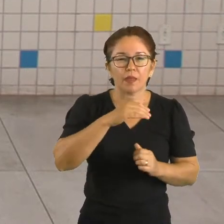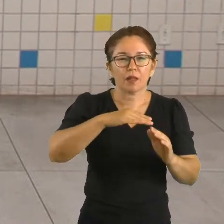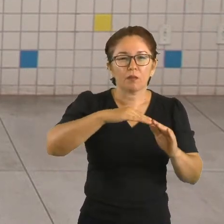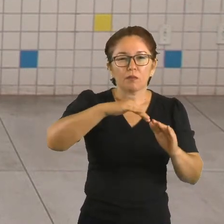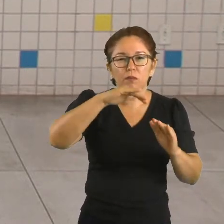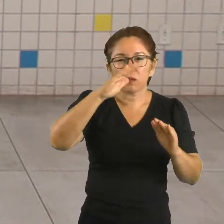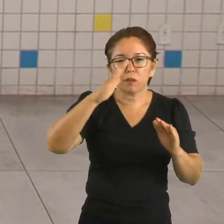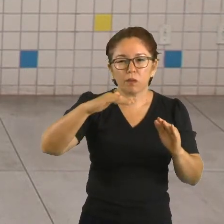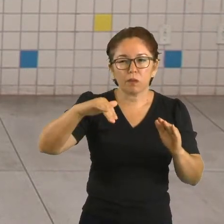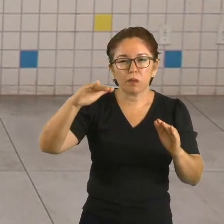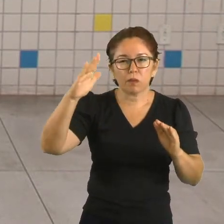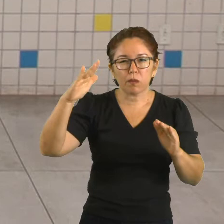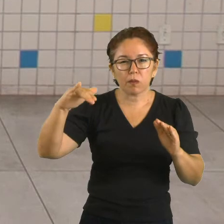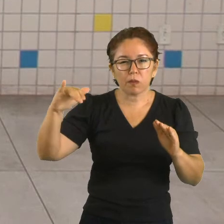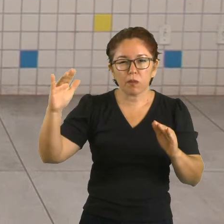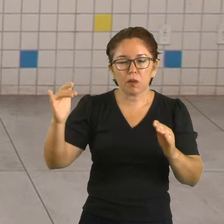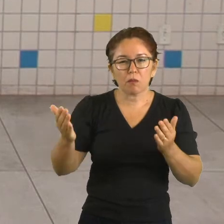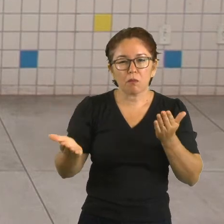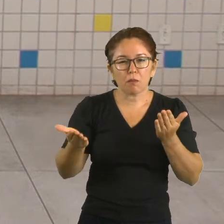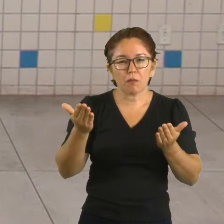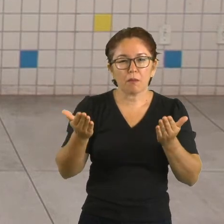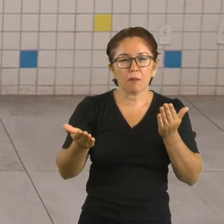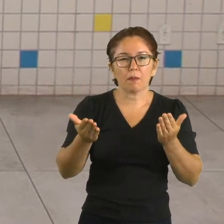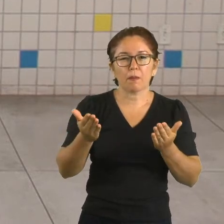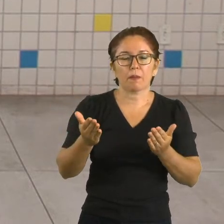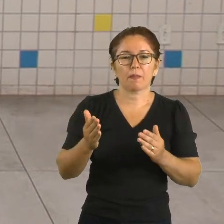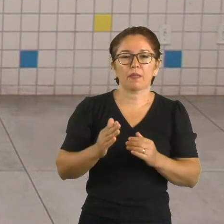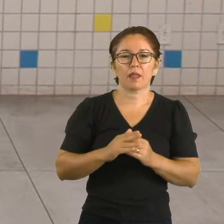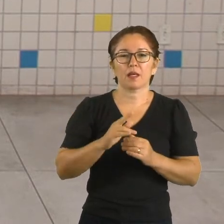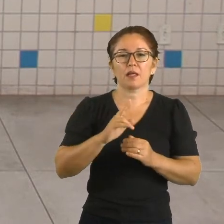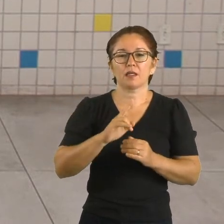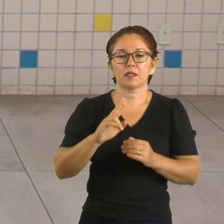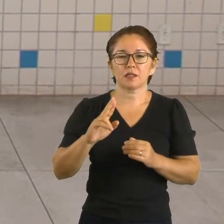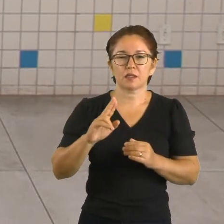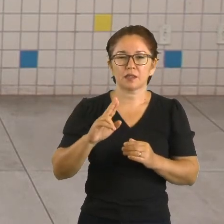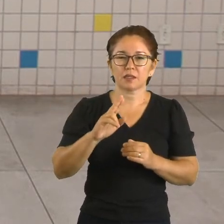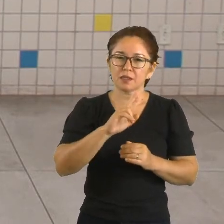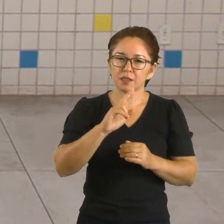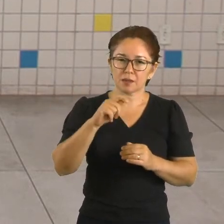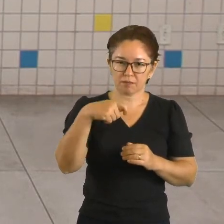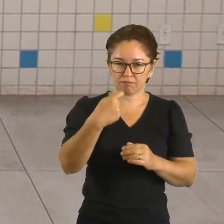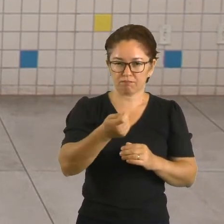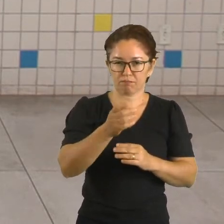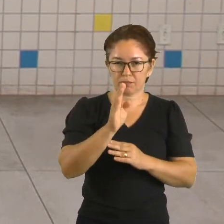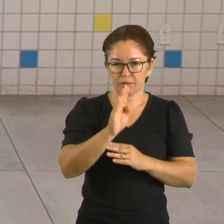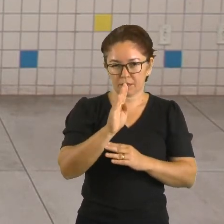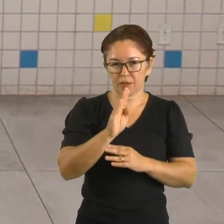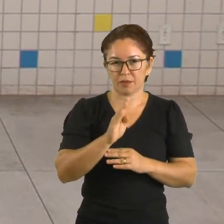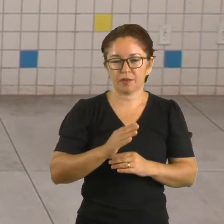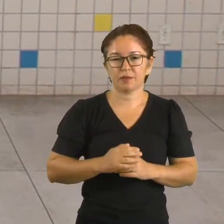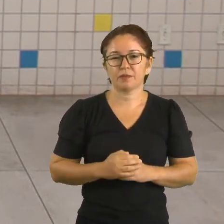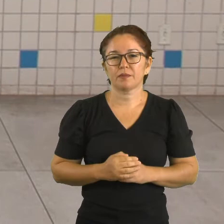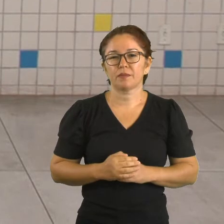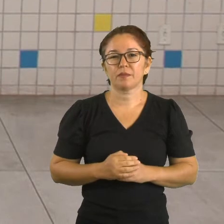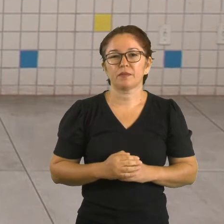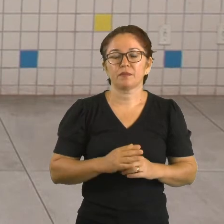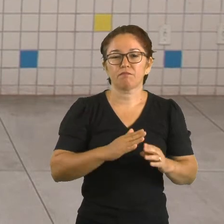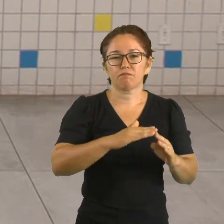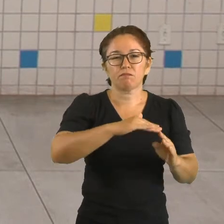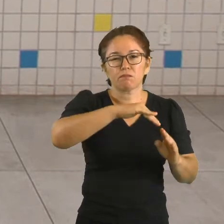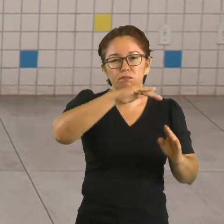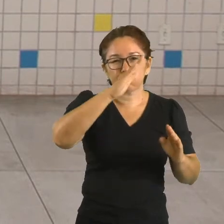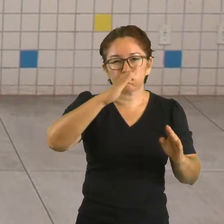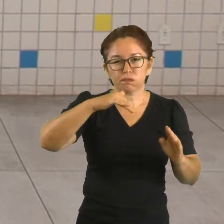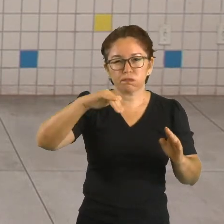chamada de bel, tá? A gente usa o submúltiplo que é chamado de decibel. Ela é chamada assim